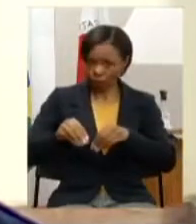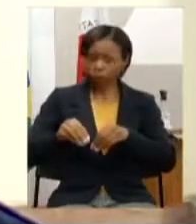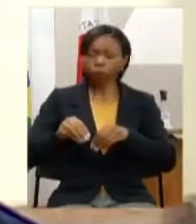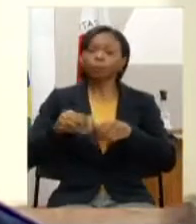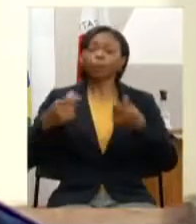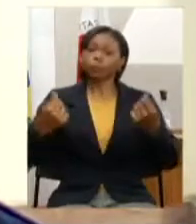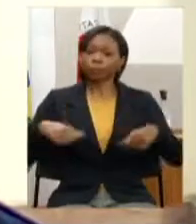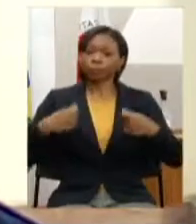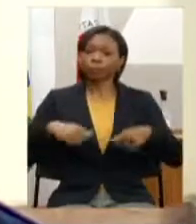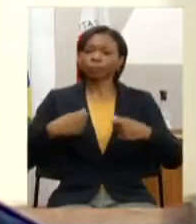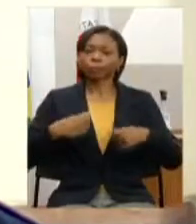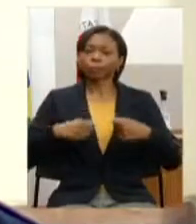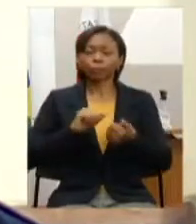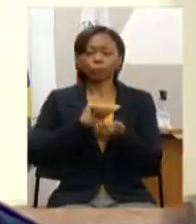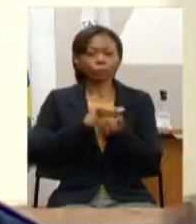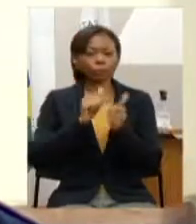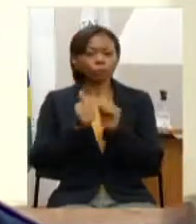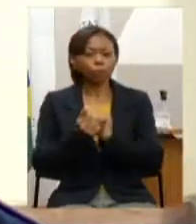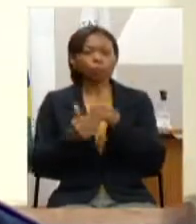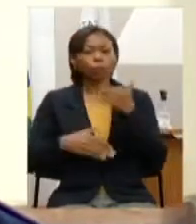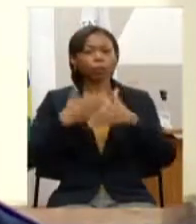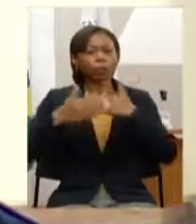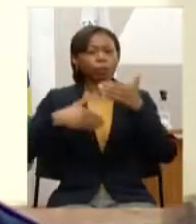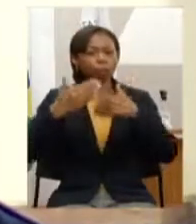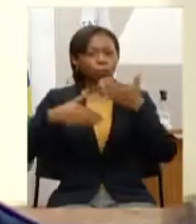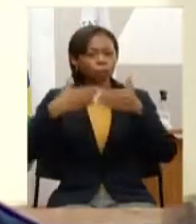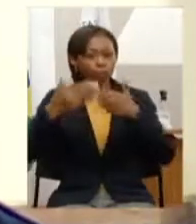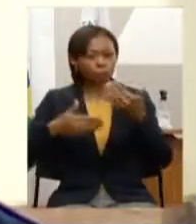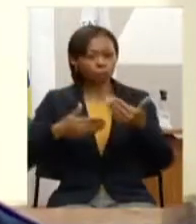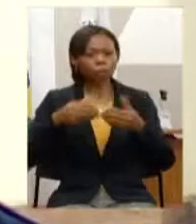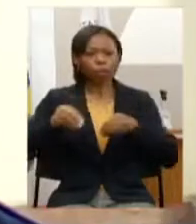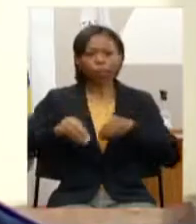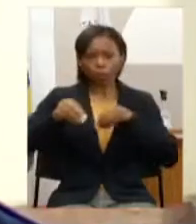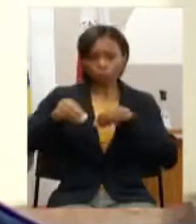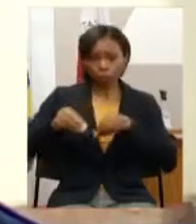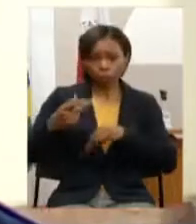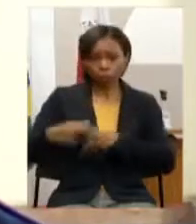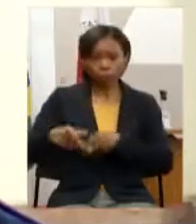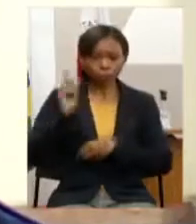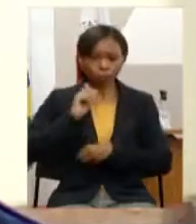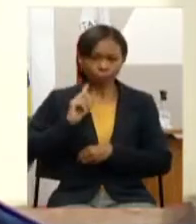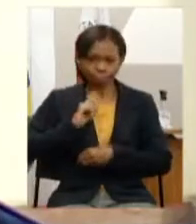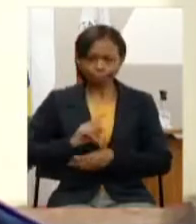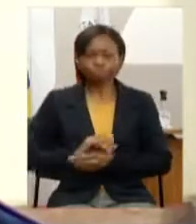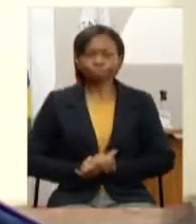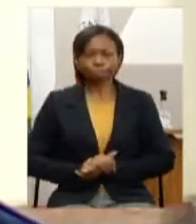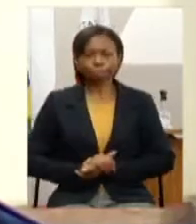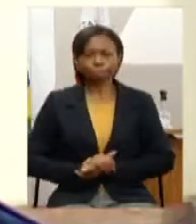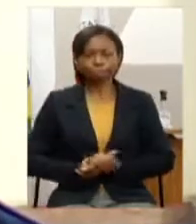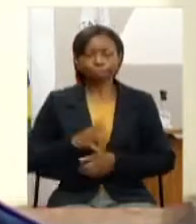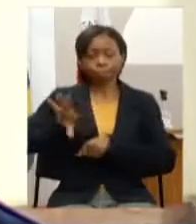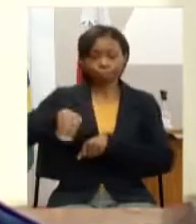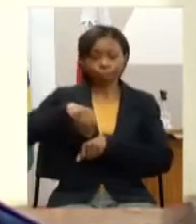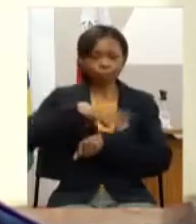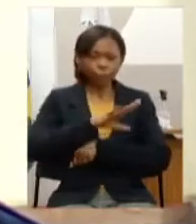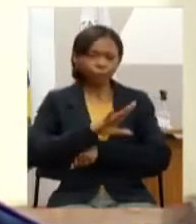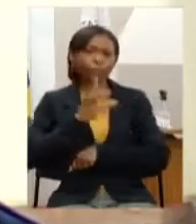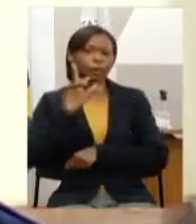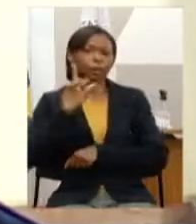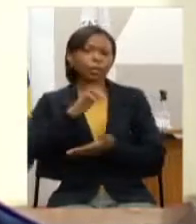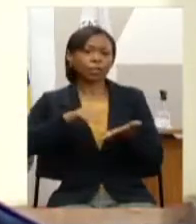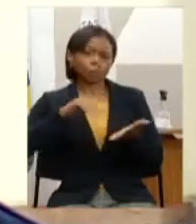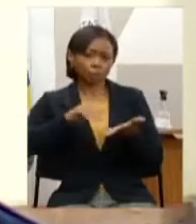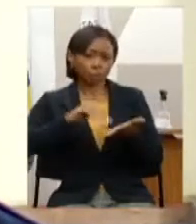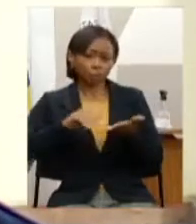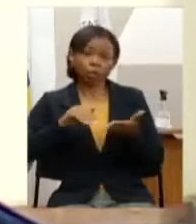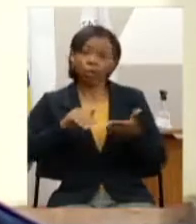ao adequado desenvolvimento do mercado agrícola de Minas Gerais enviar a recomendação à Secretaria de